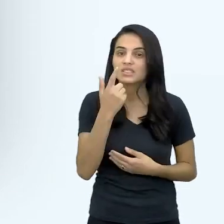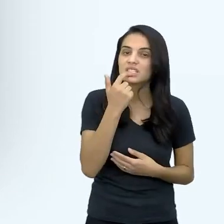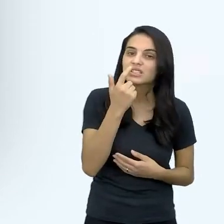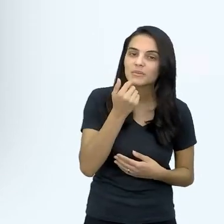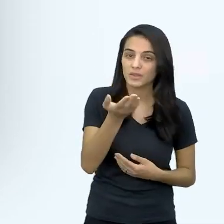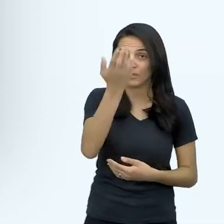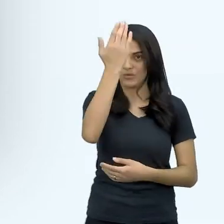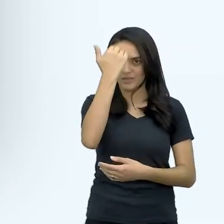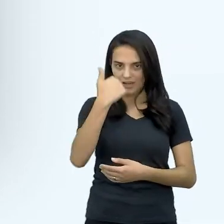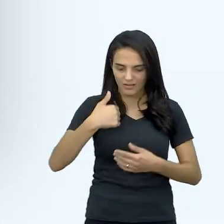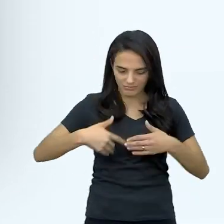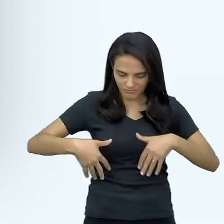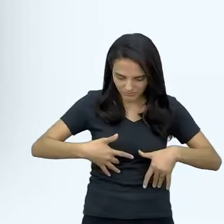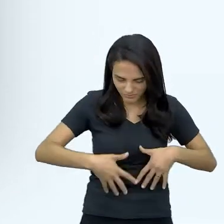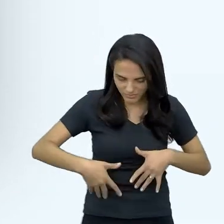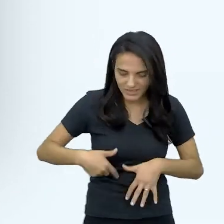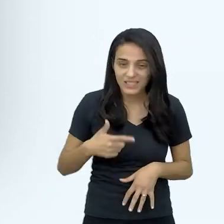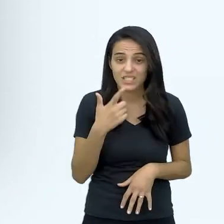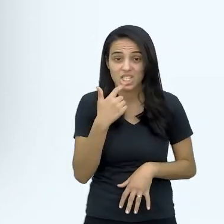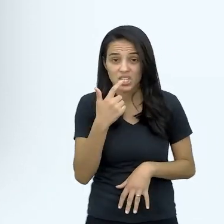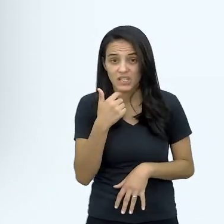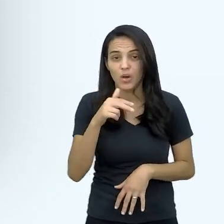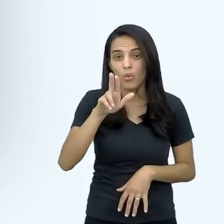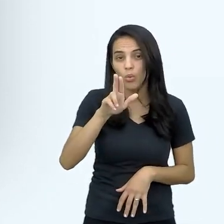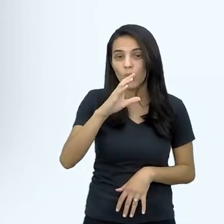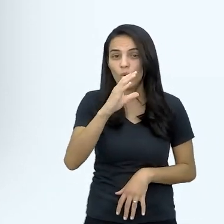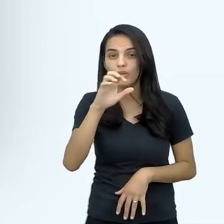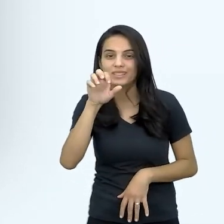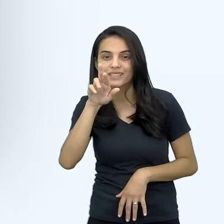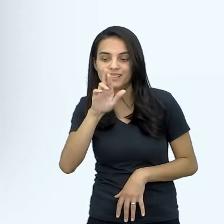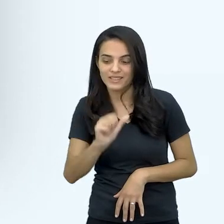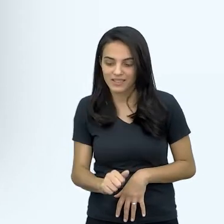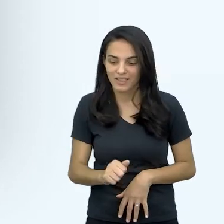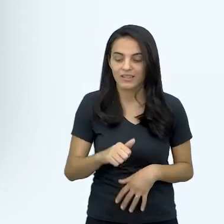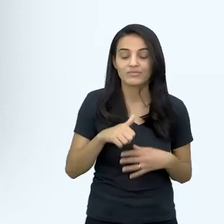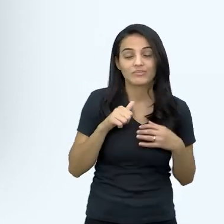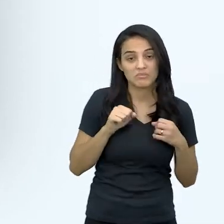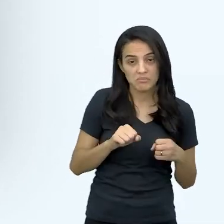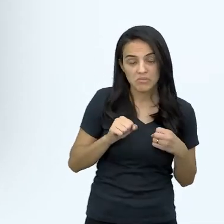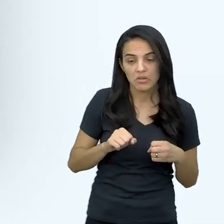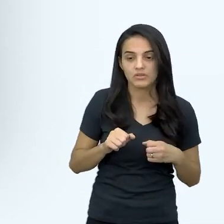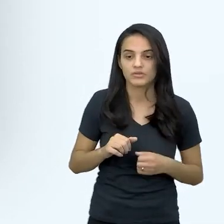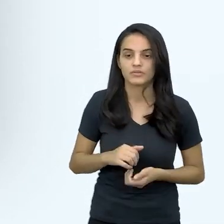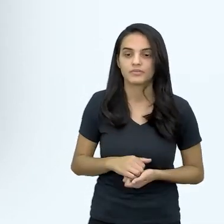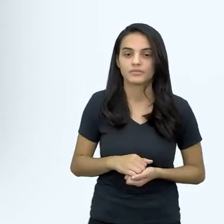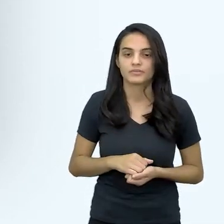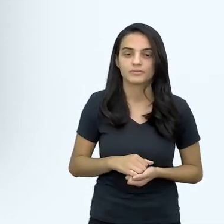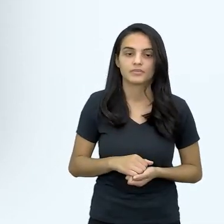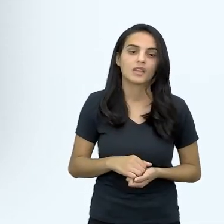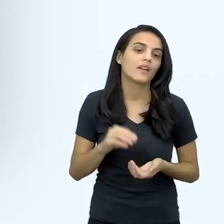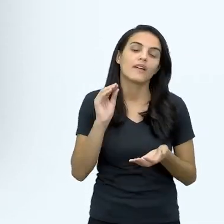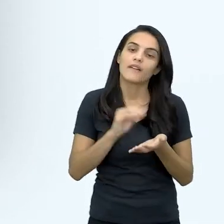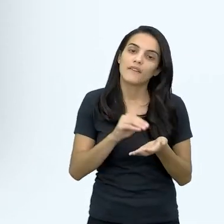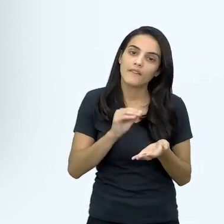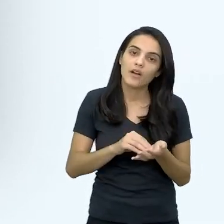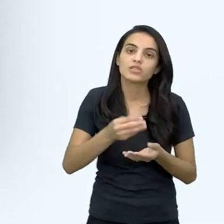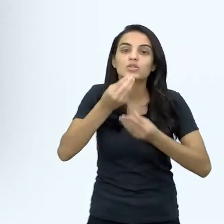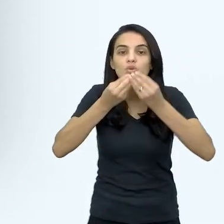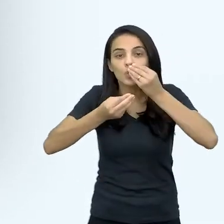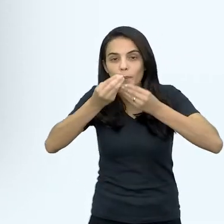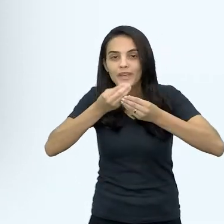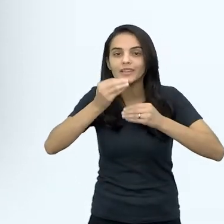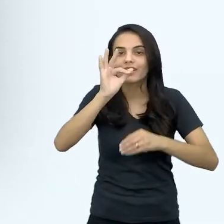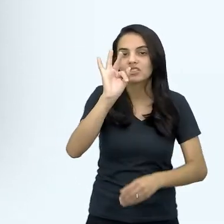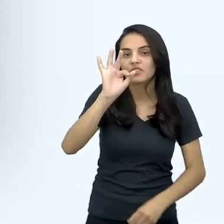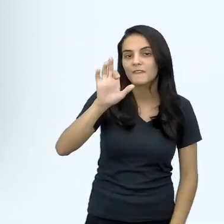né, internos também produzem, né, por exemplo, na úlcera, péptica, por exemplo, né, falta de ferro na dieta, né,